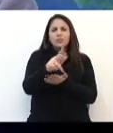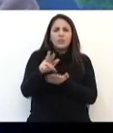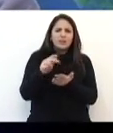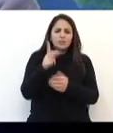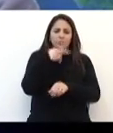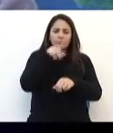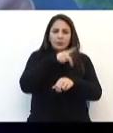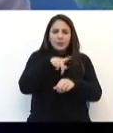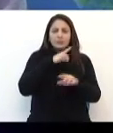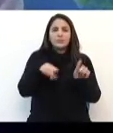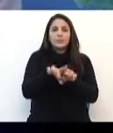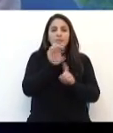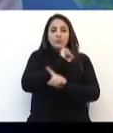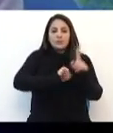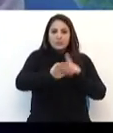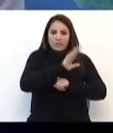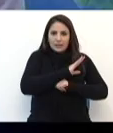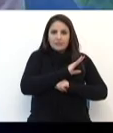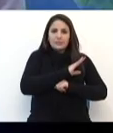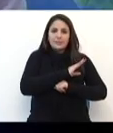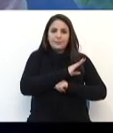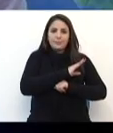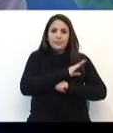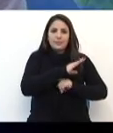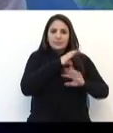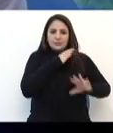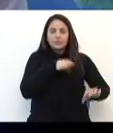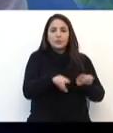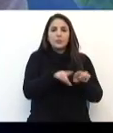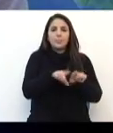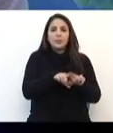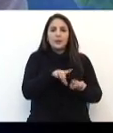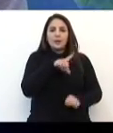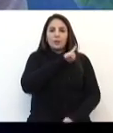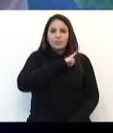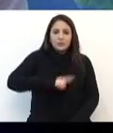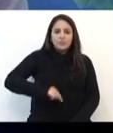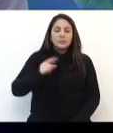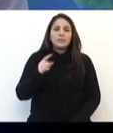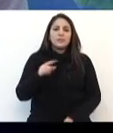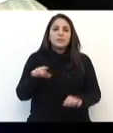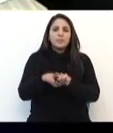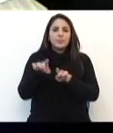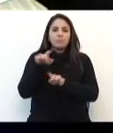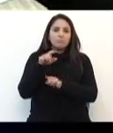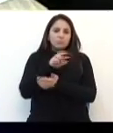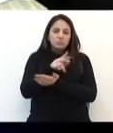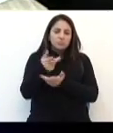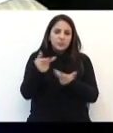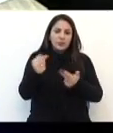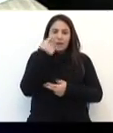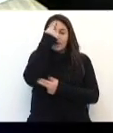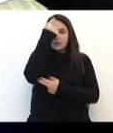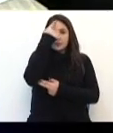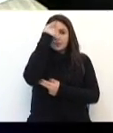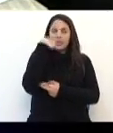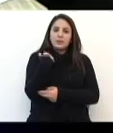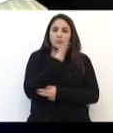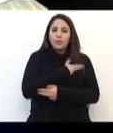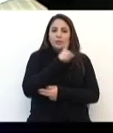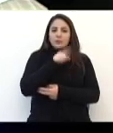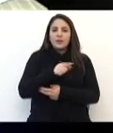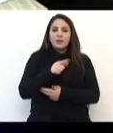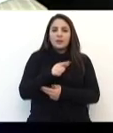tanto pela sociedade civil, os órgãos governamentais e também os segmentos representativos da sociedade. A ideia realmente era